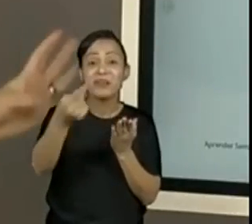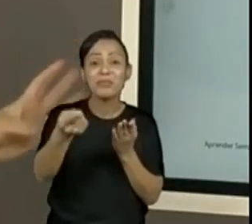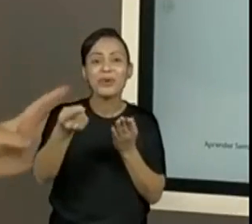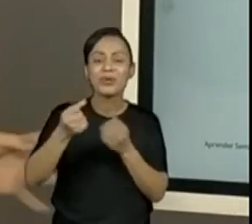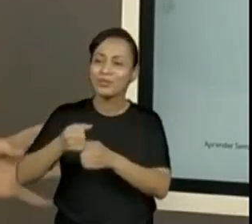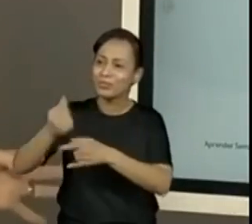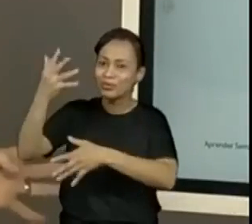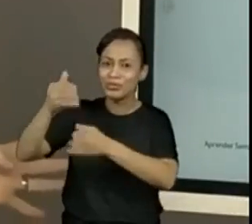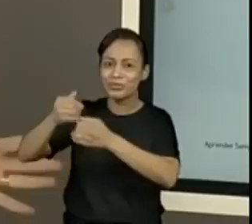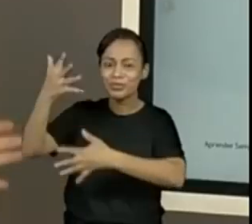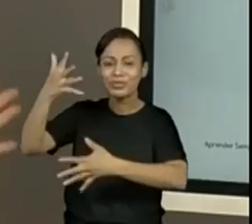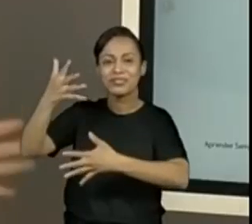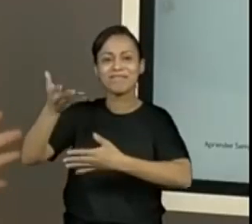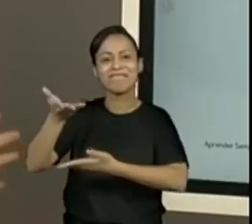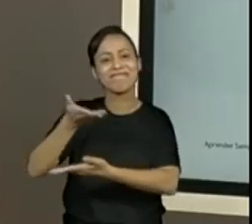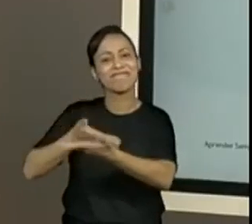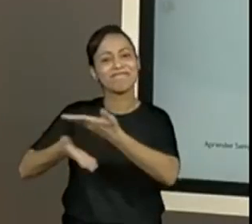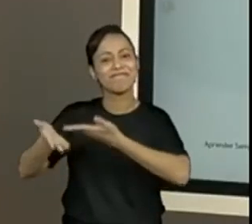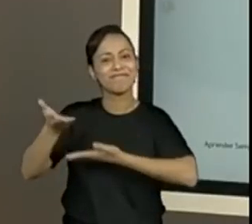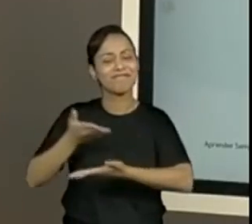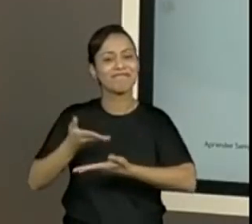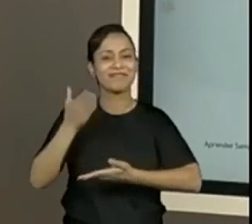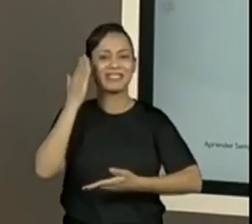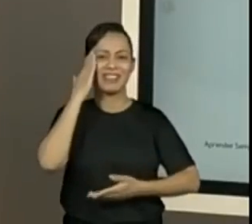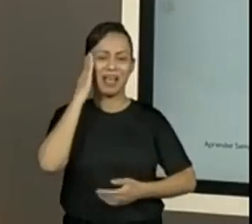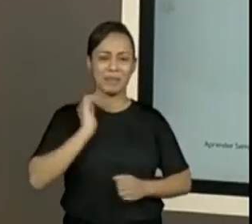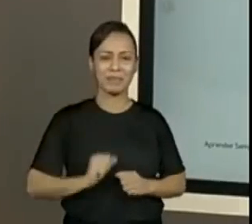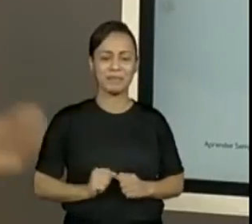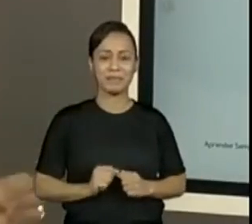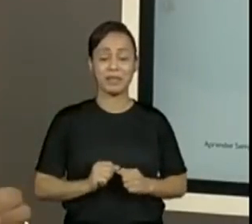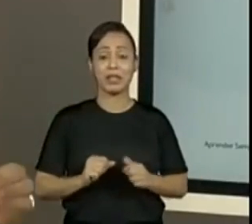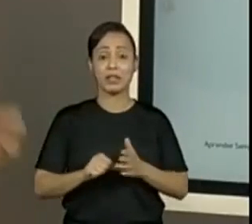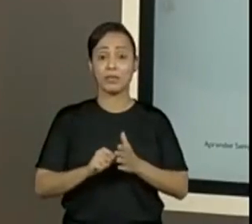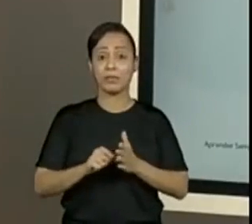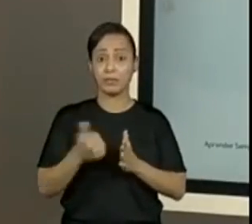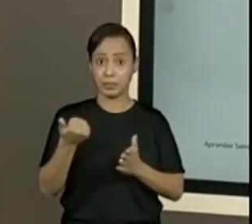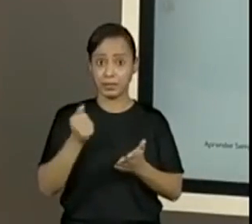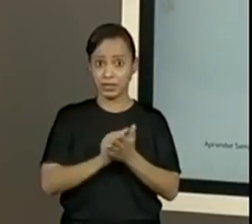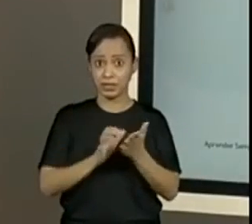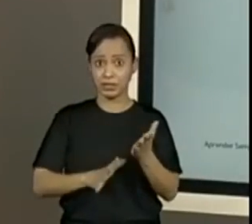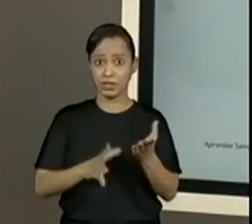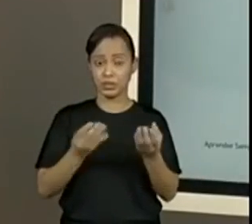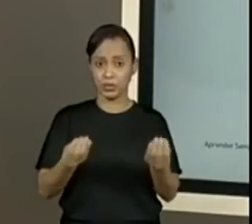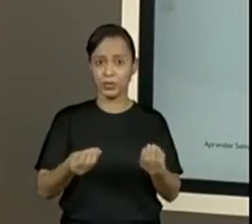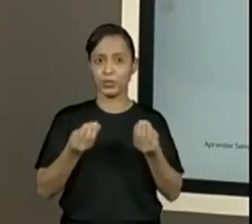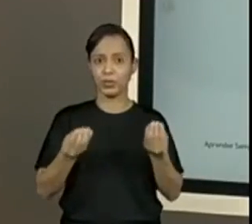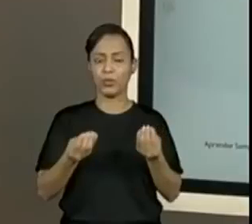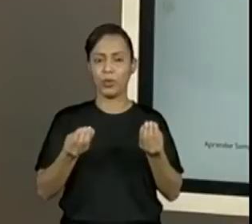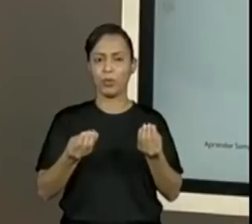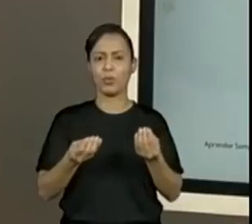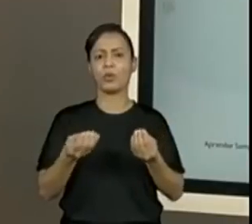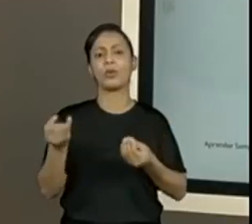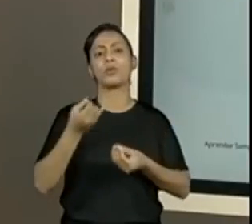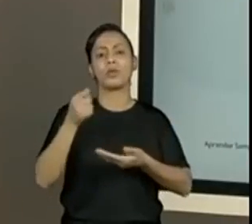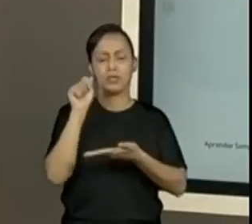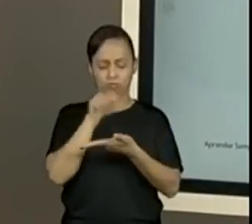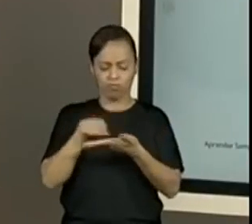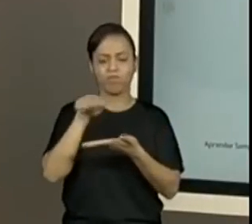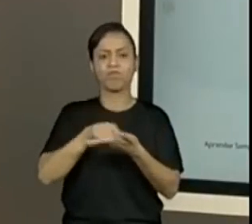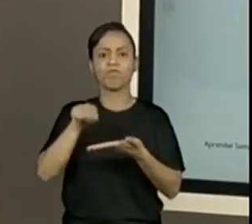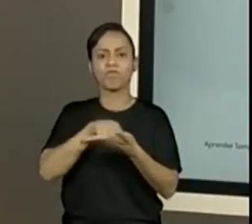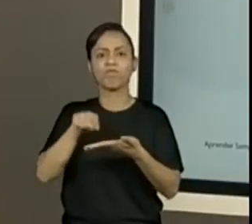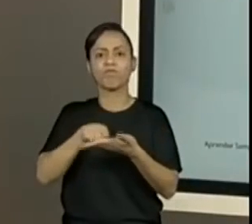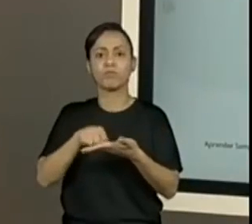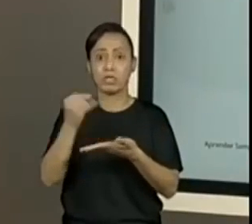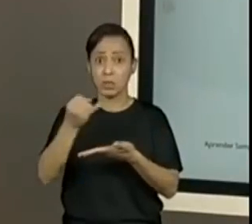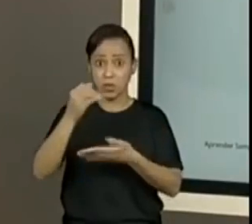responder essas questões aqui. Por quê? A primeira atividade, a gente tem um objetivo, a gente vai ter que fazer um registro com isso. Então o